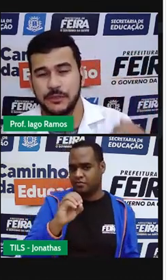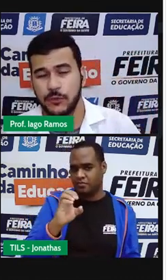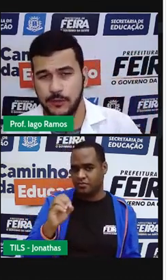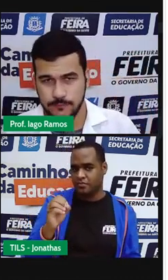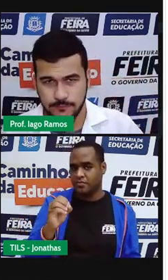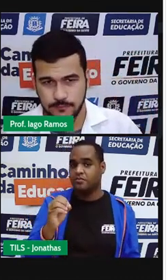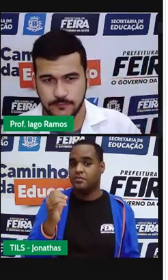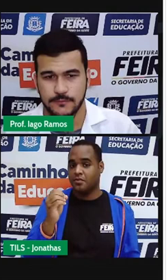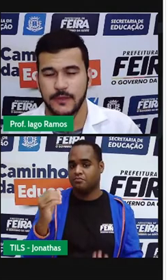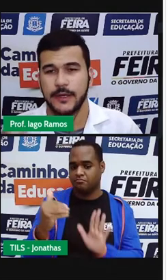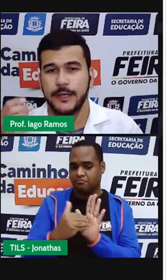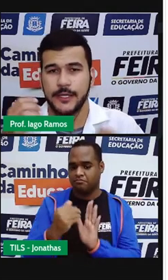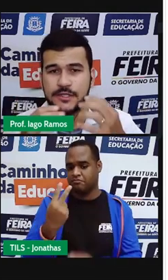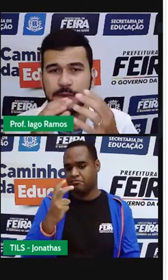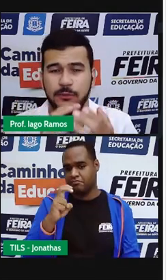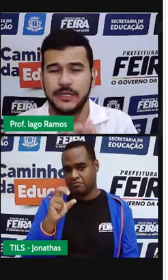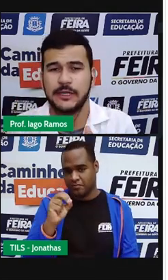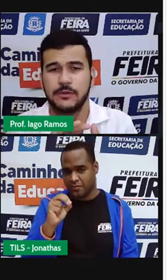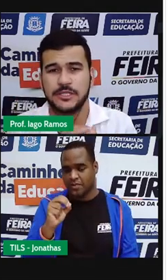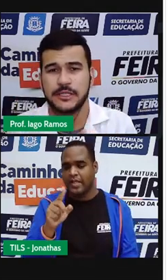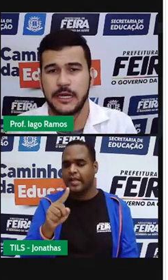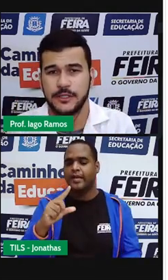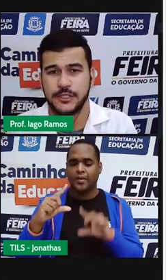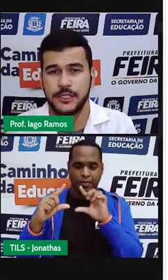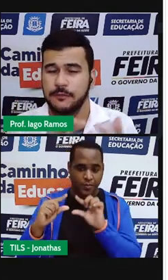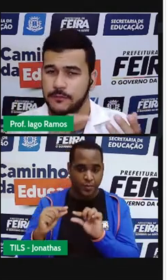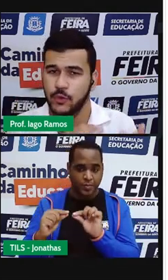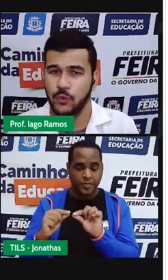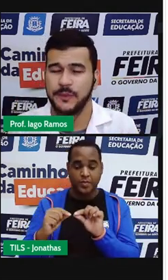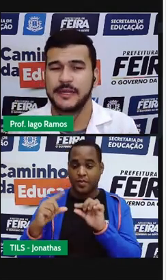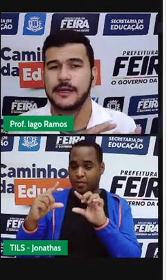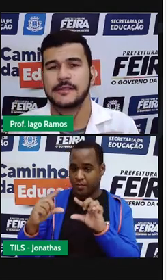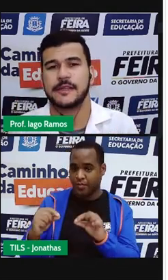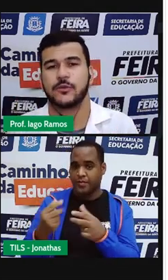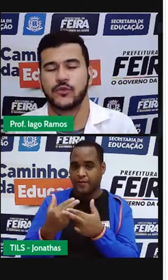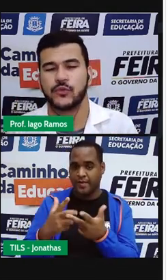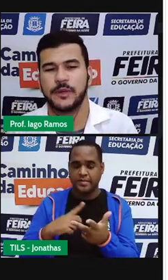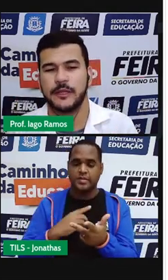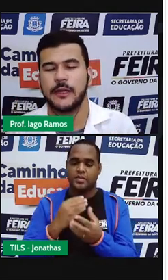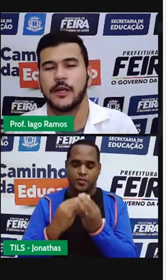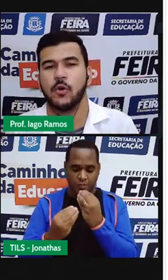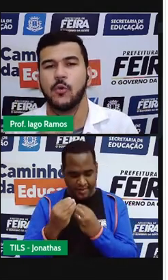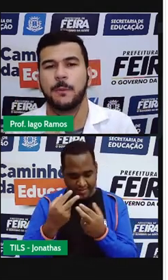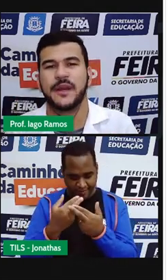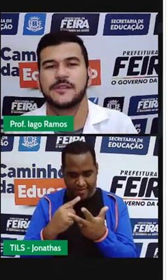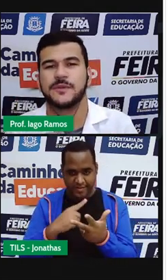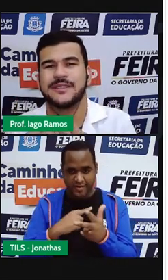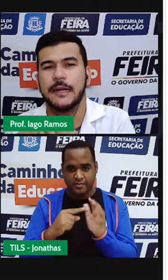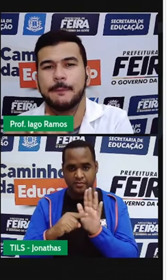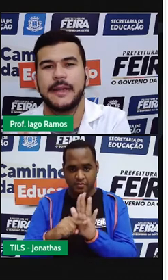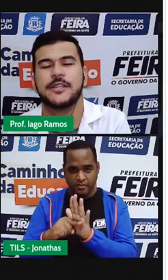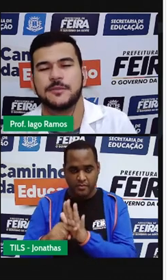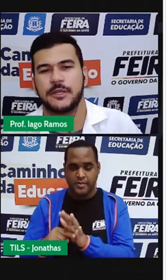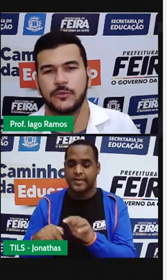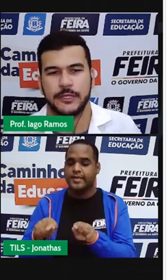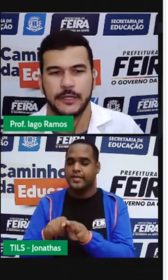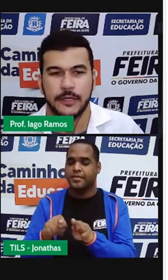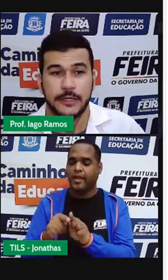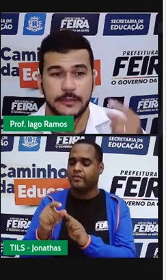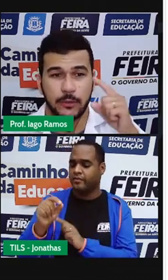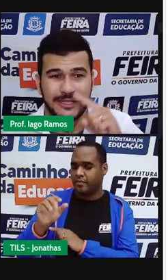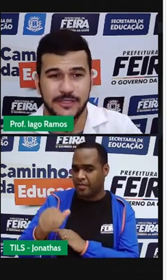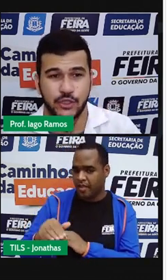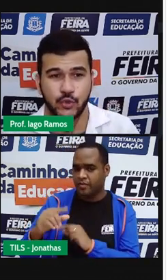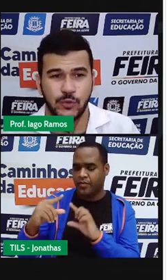diminui. e diminuindo a quantidade de comida a ser consumida, o preço também diminui.